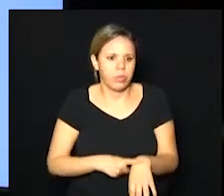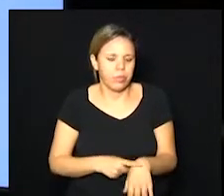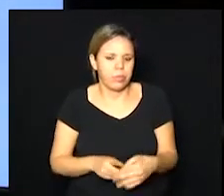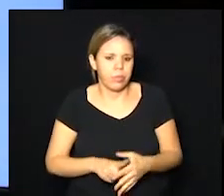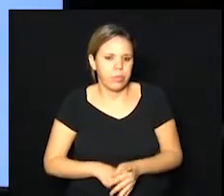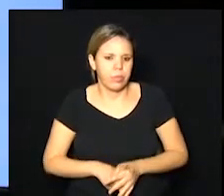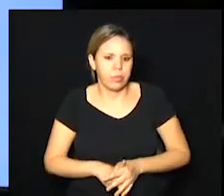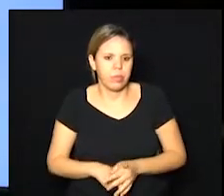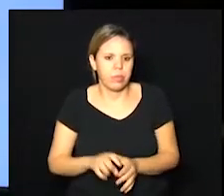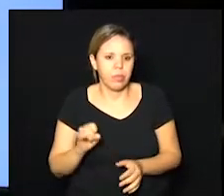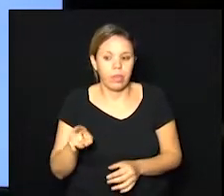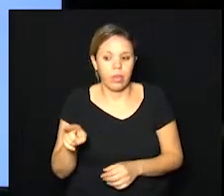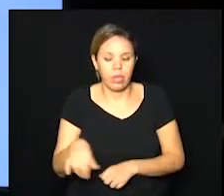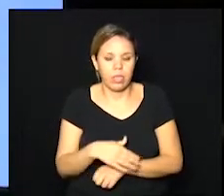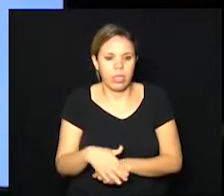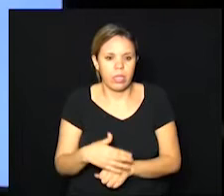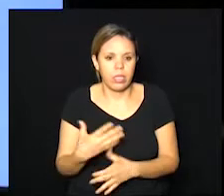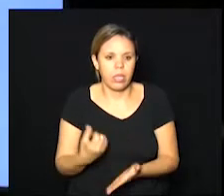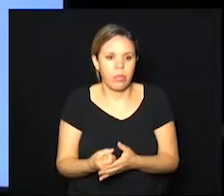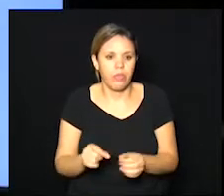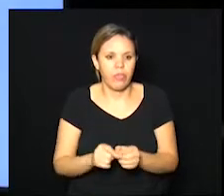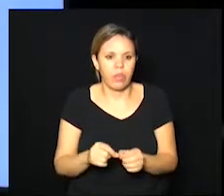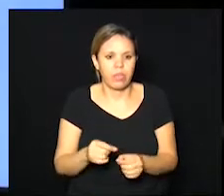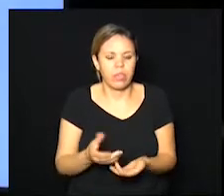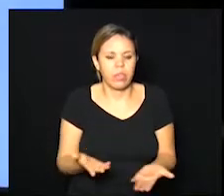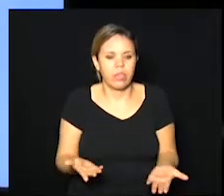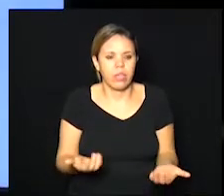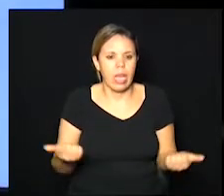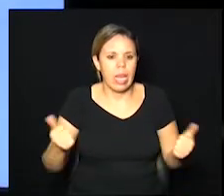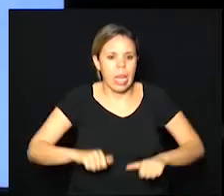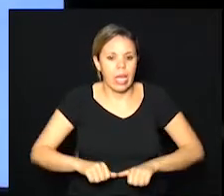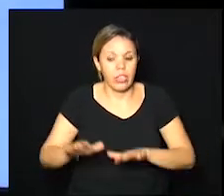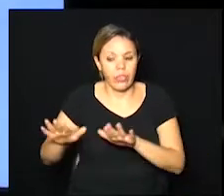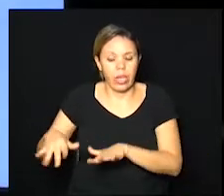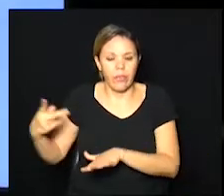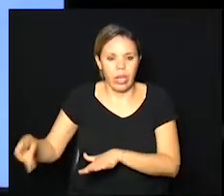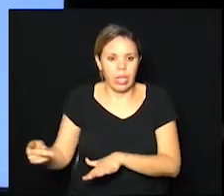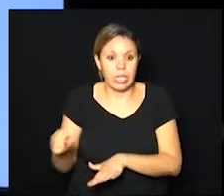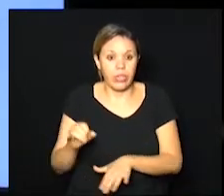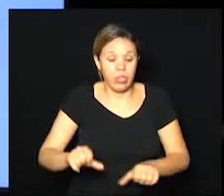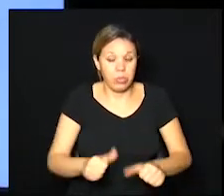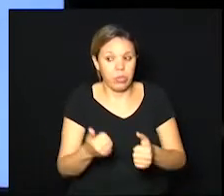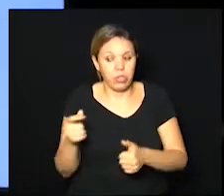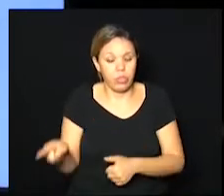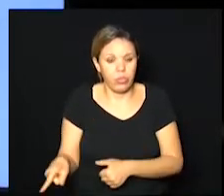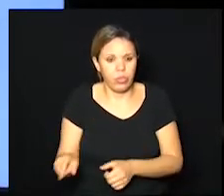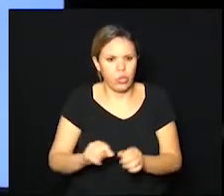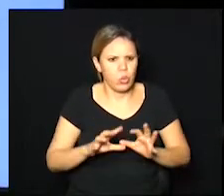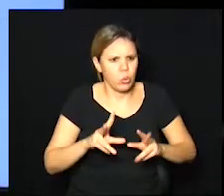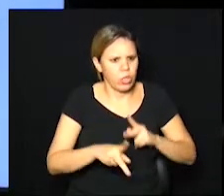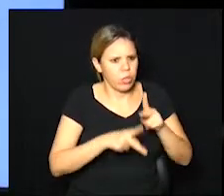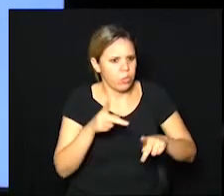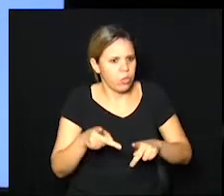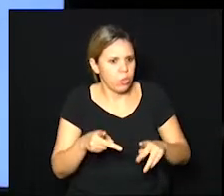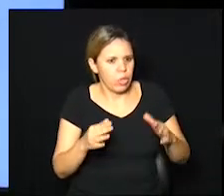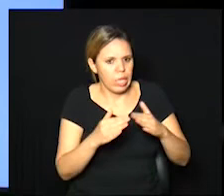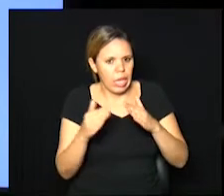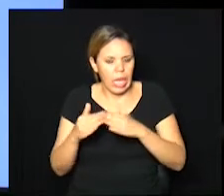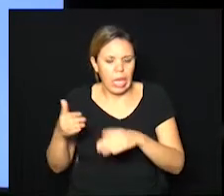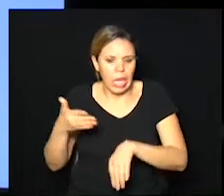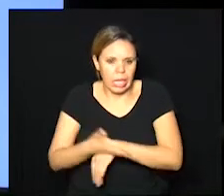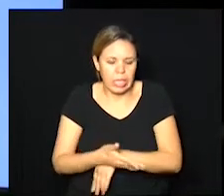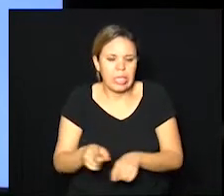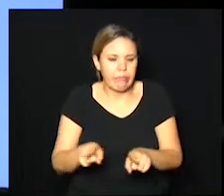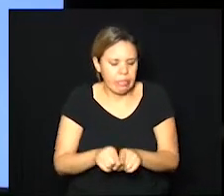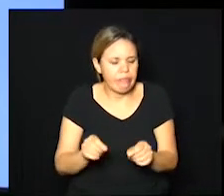se esse exame fosse negativo, ficava só nele. Se o exame fosse positivo, todos os participantes